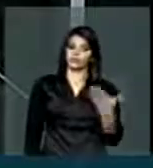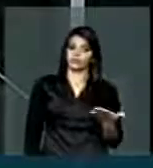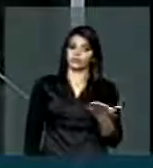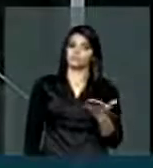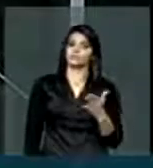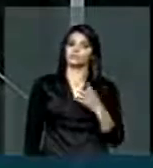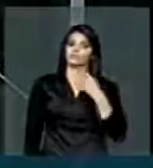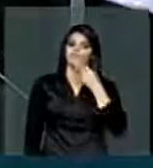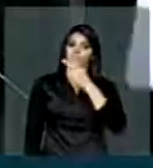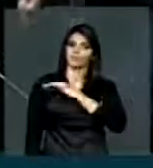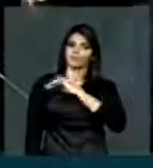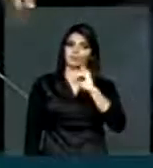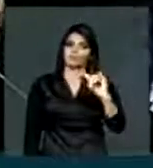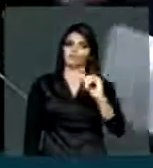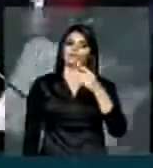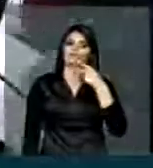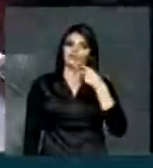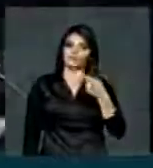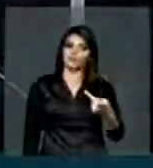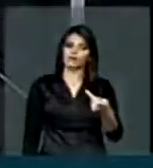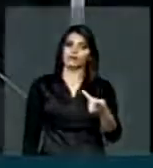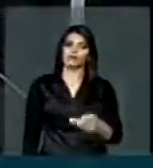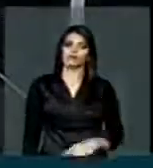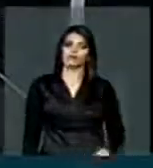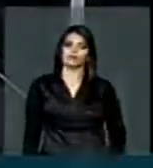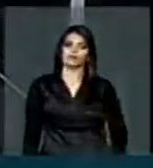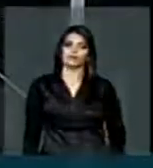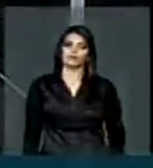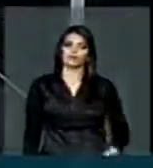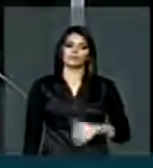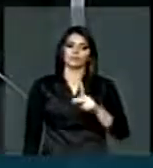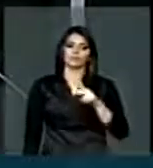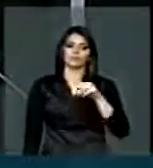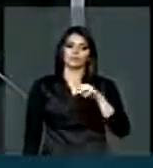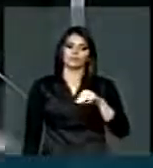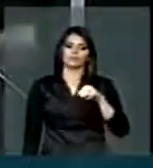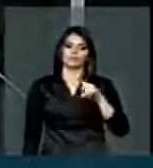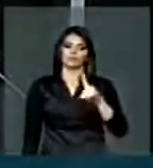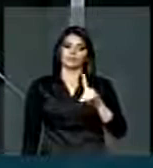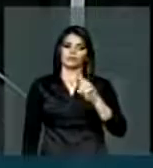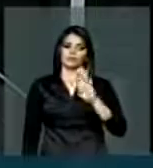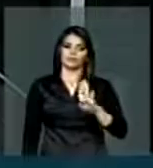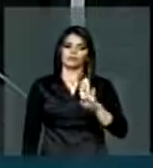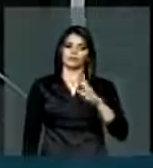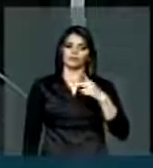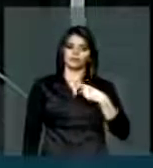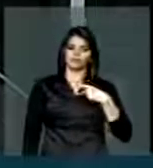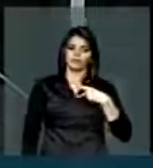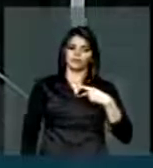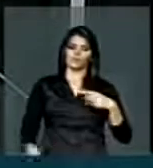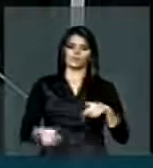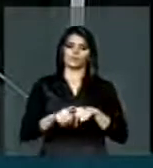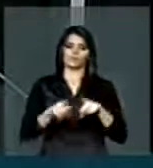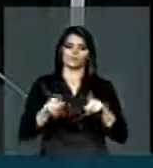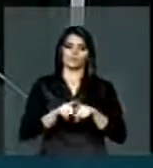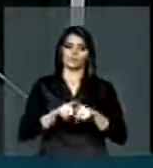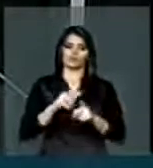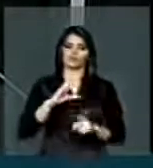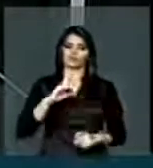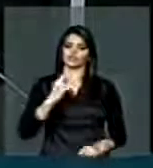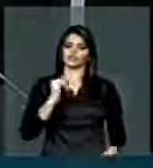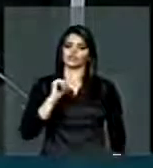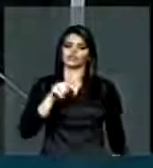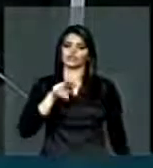para reparar, em nome do partido do PMDB, em nome meu pessoal, do Chiquinho